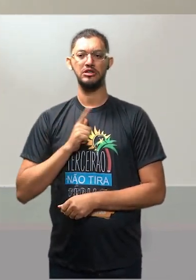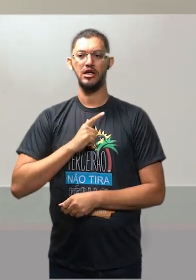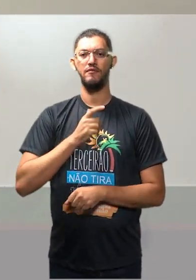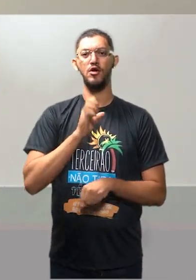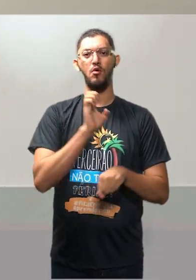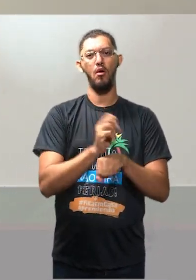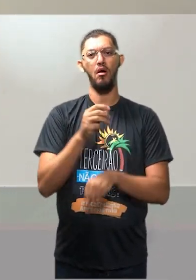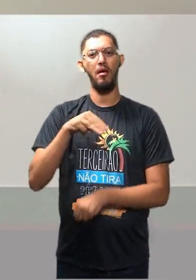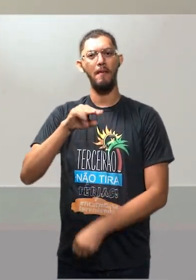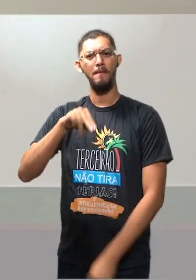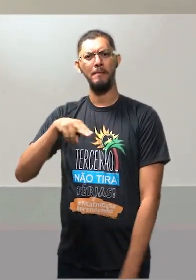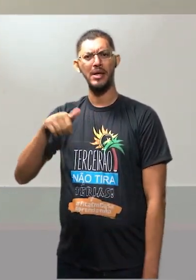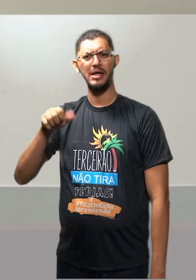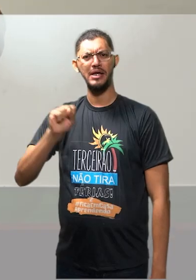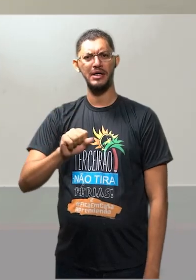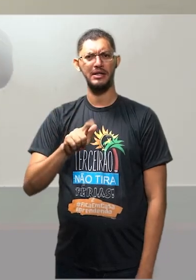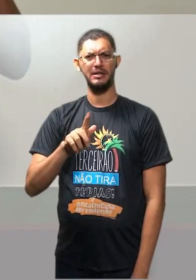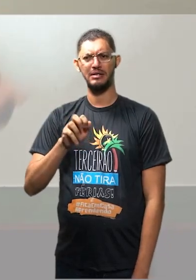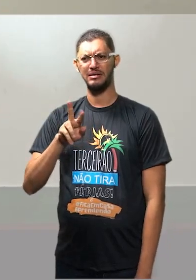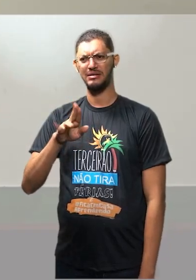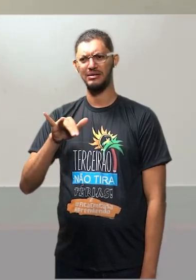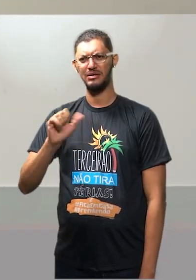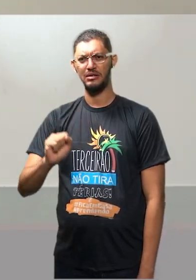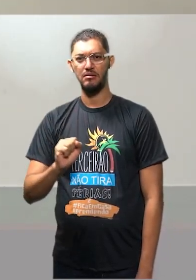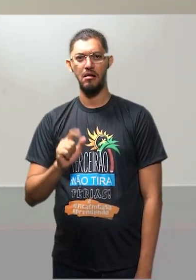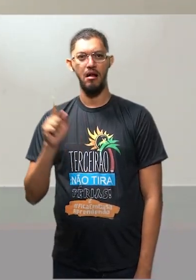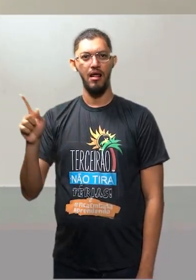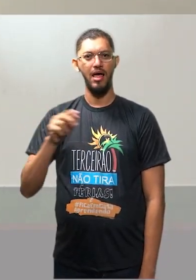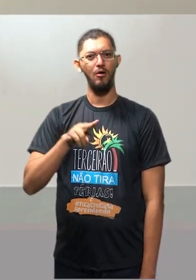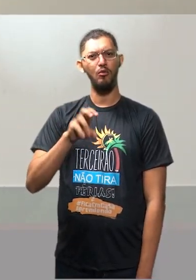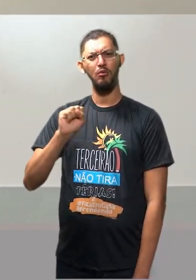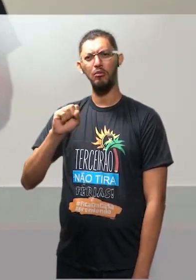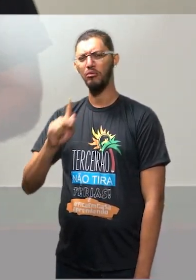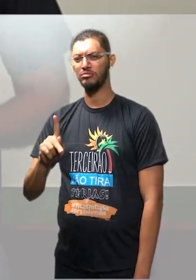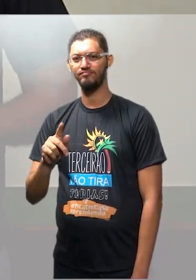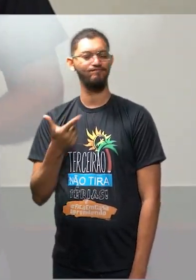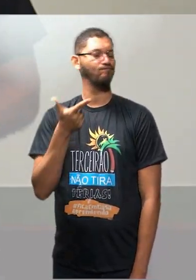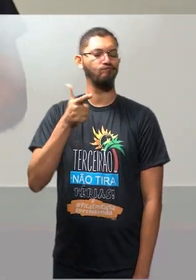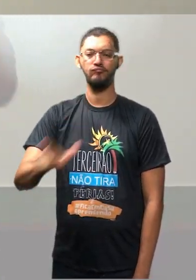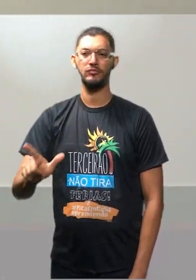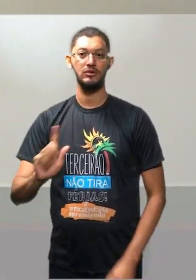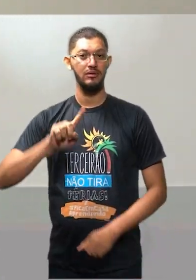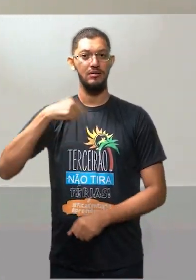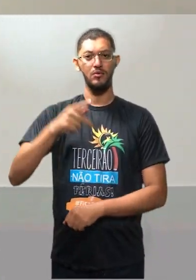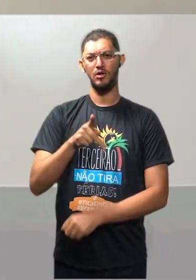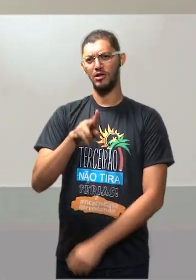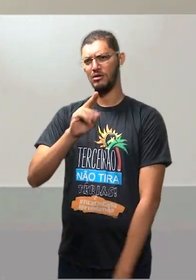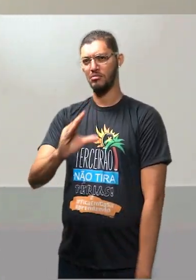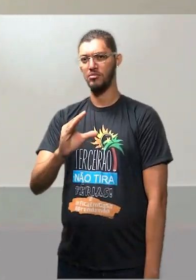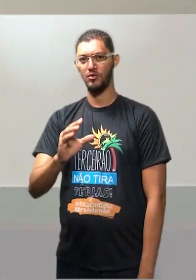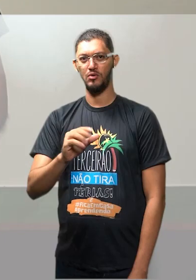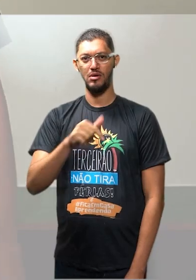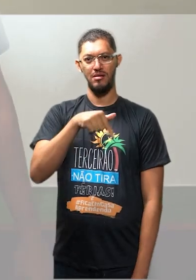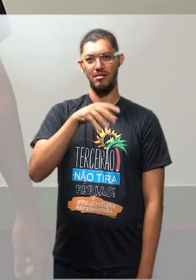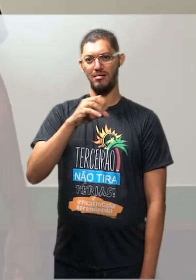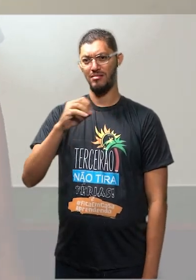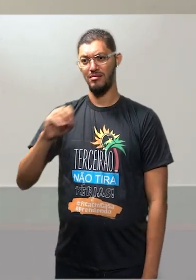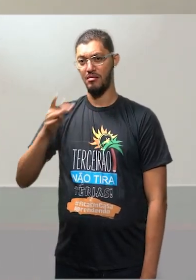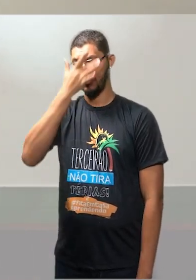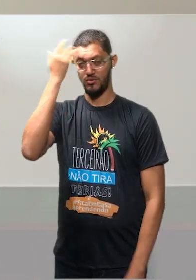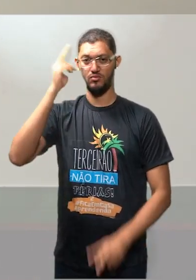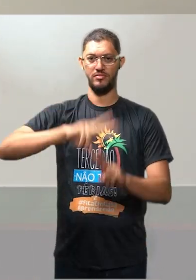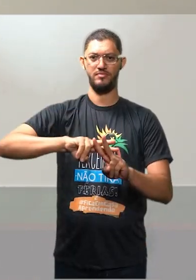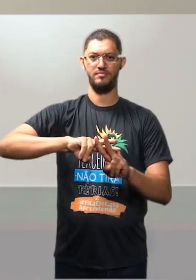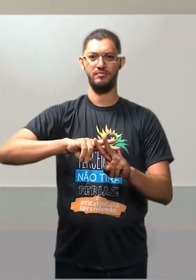800 pessoas presas. Eles tentaram uma na USP, não deu certo. E mais tarde na PUC, 700 pessoas presas.